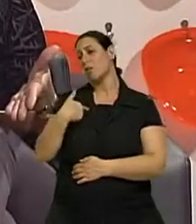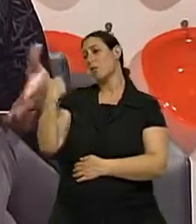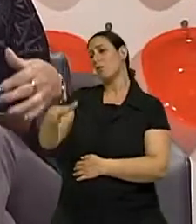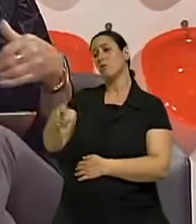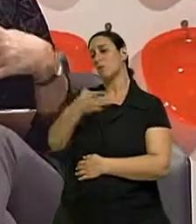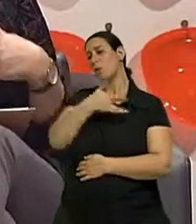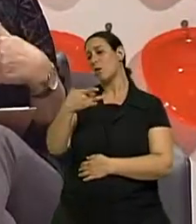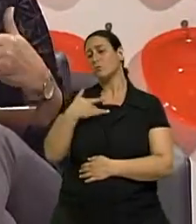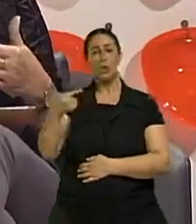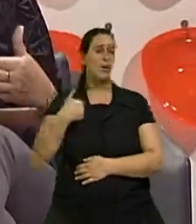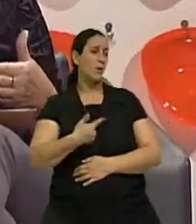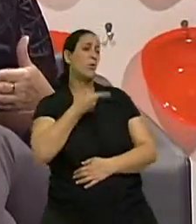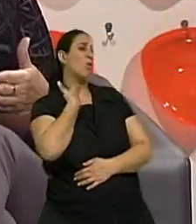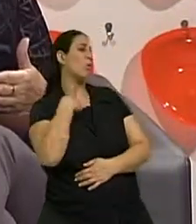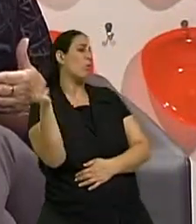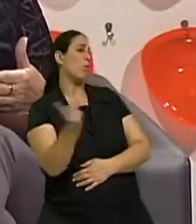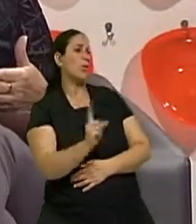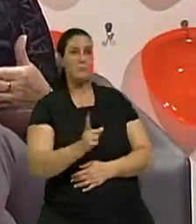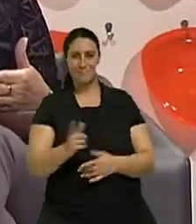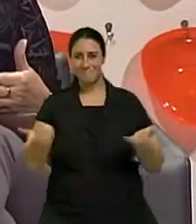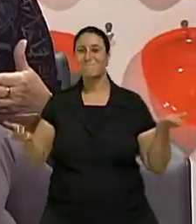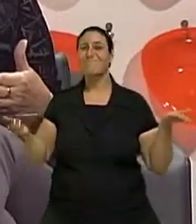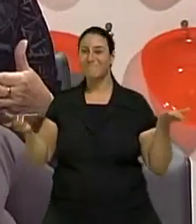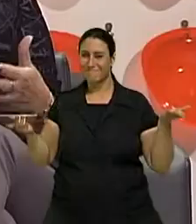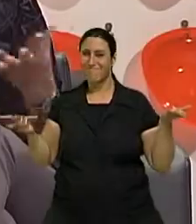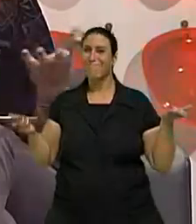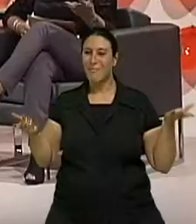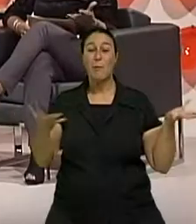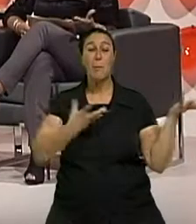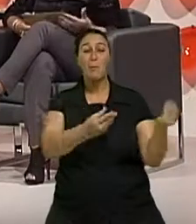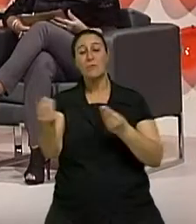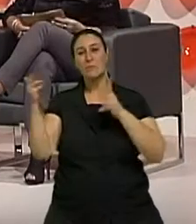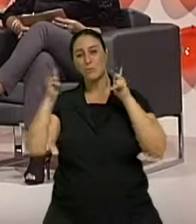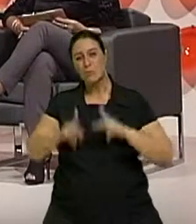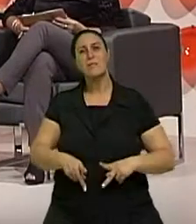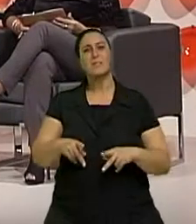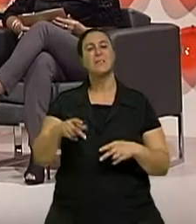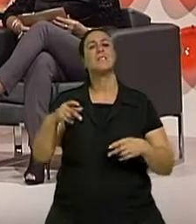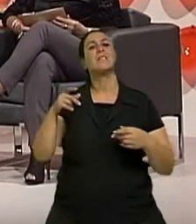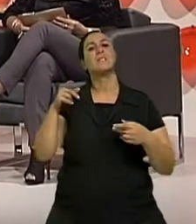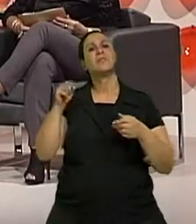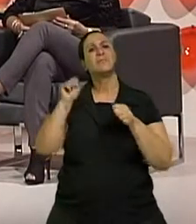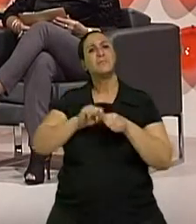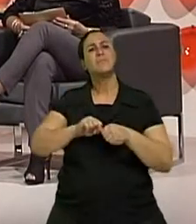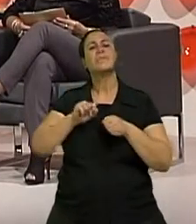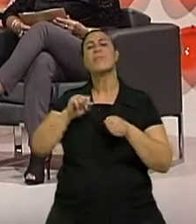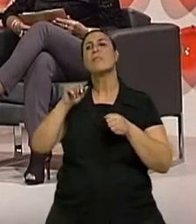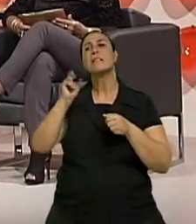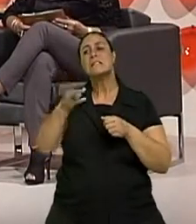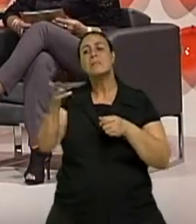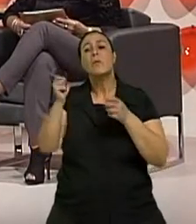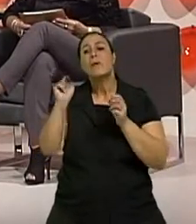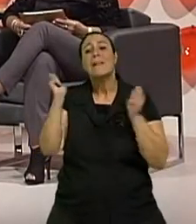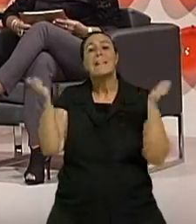disposição, eu não gosto. Olha... É, na verdade, a gente sempre tem que olhar aquilo que a gente pode fazer com as